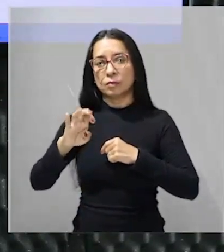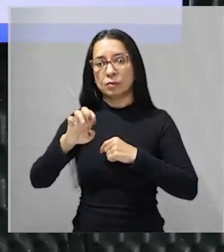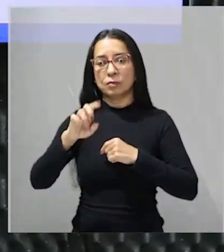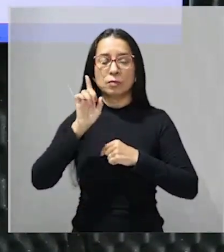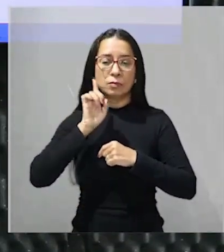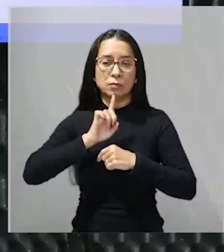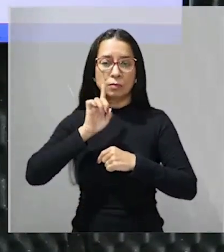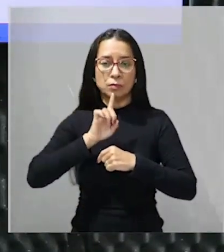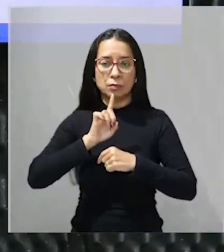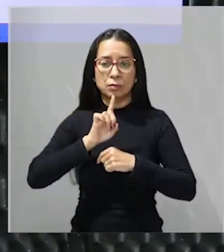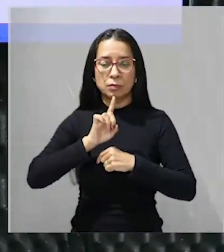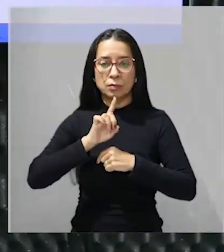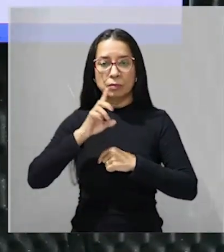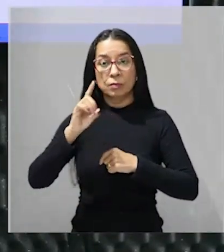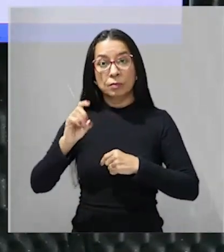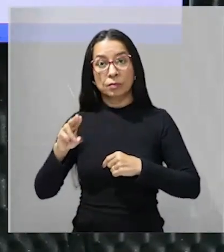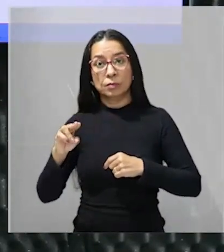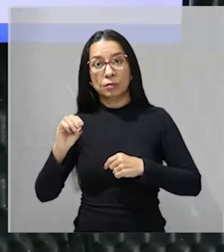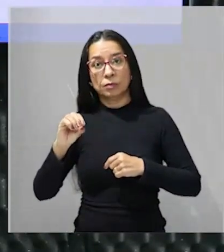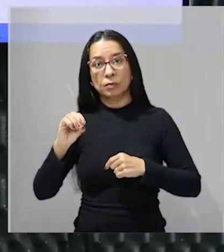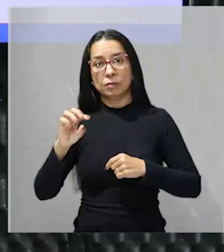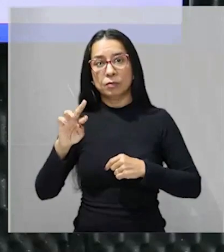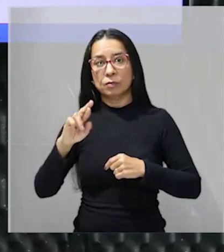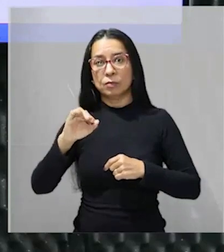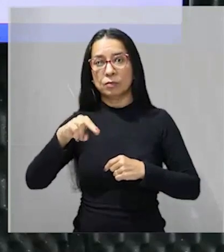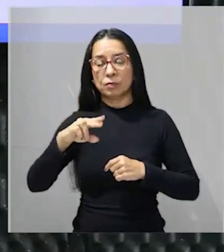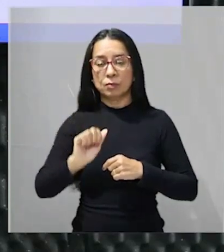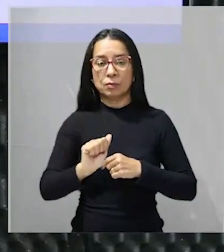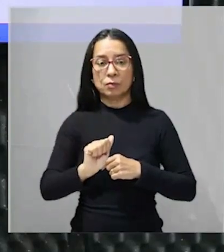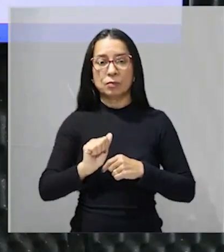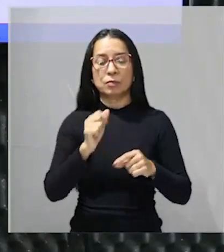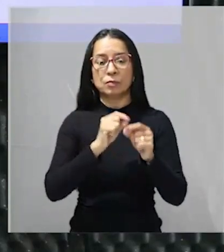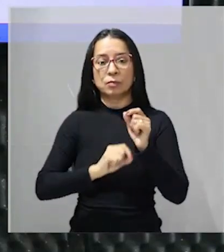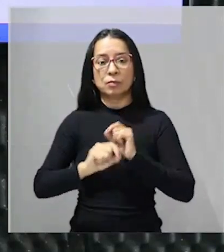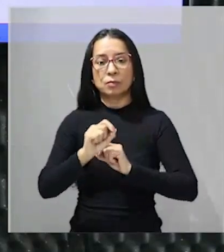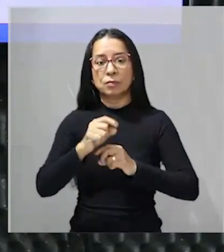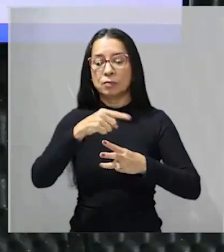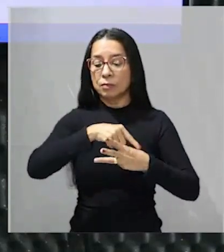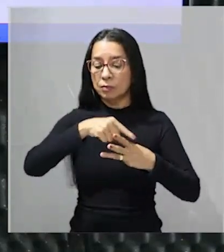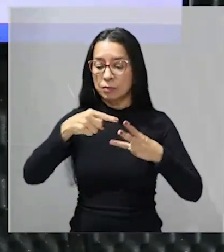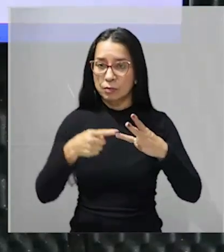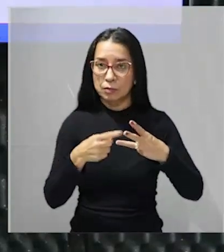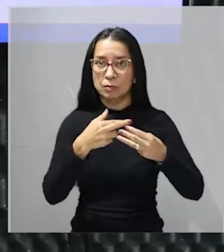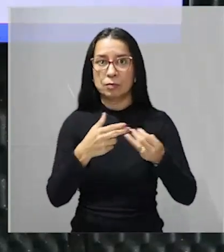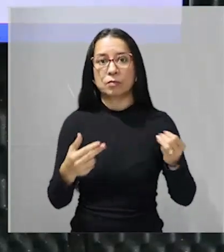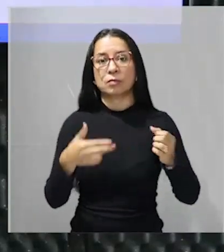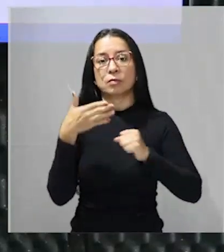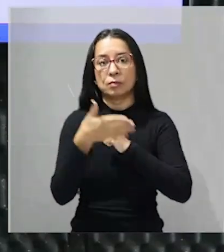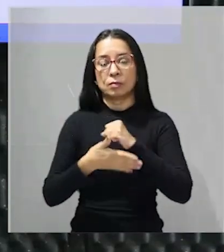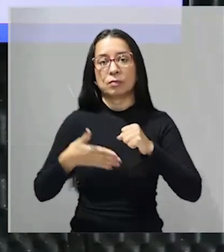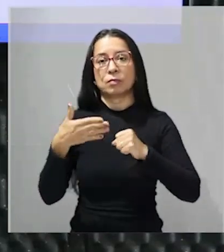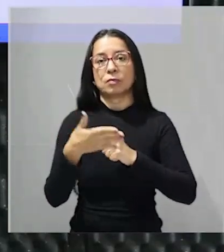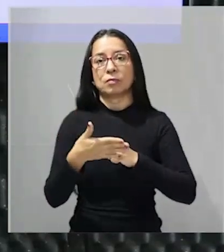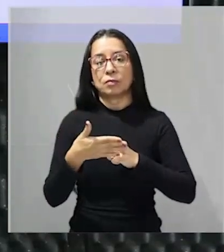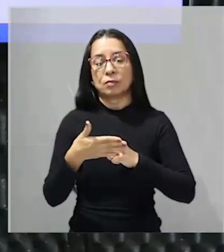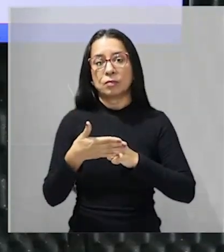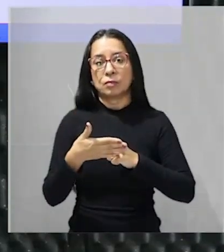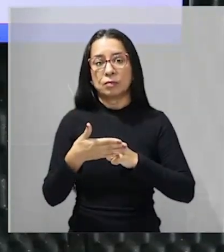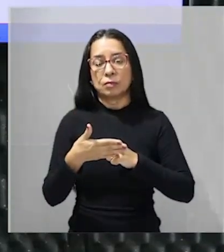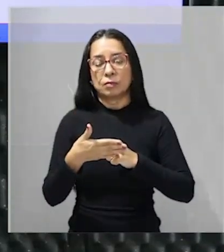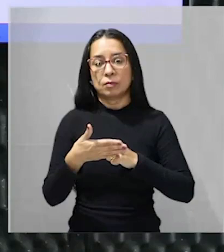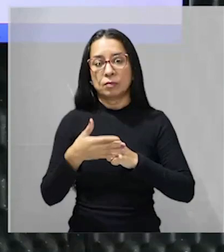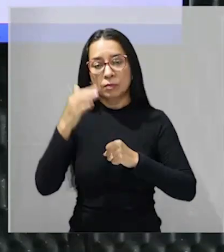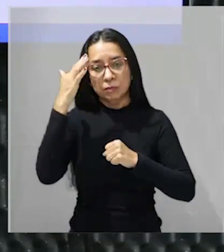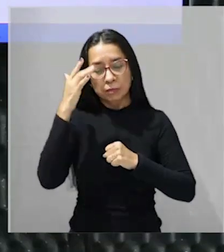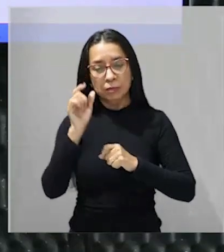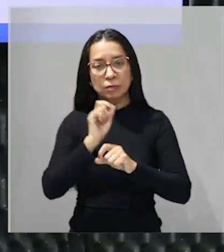trinônimo dela os três elementos que fundamentam essa doutrina é aquela ideia de que eles